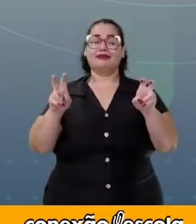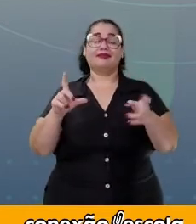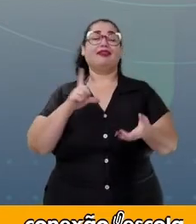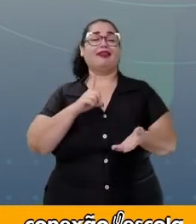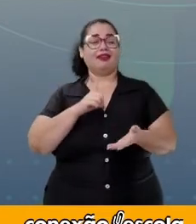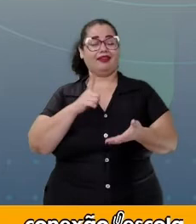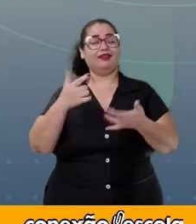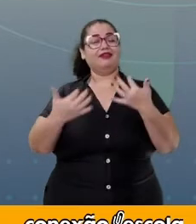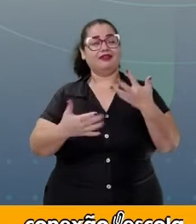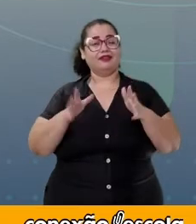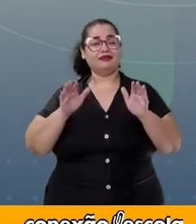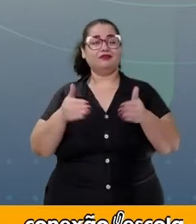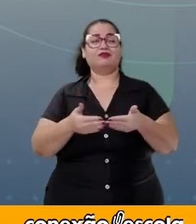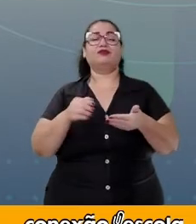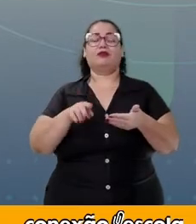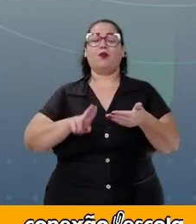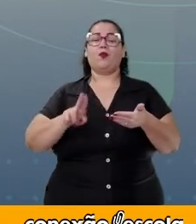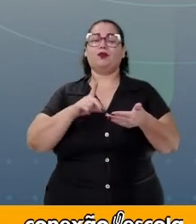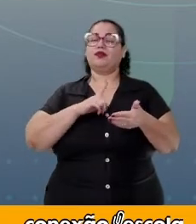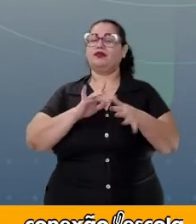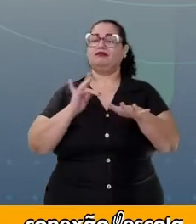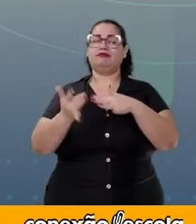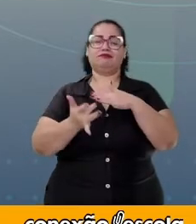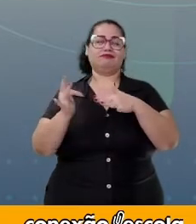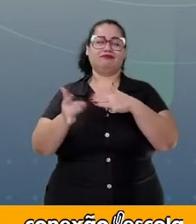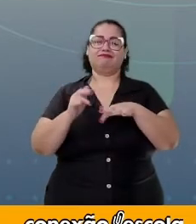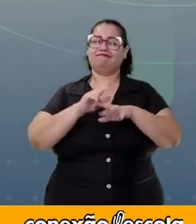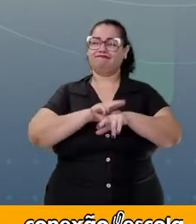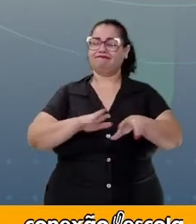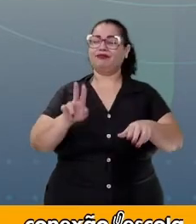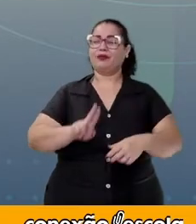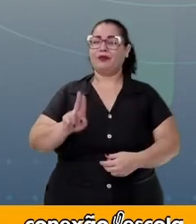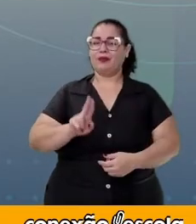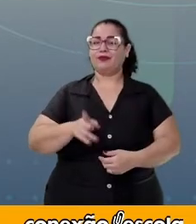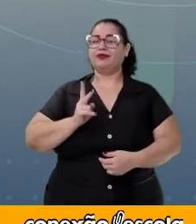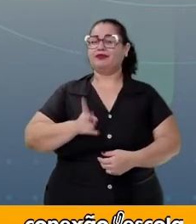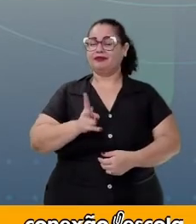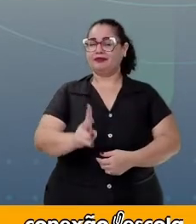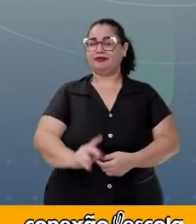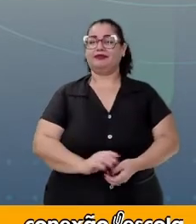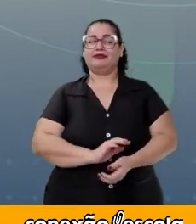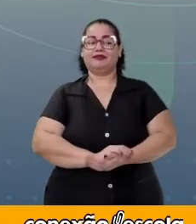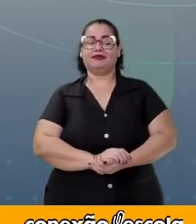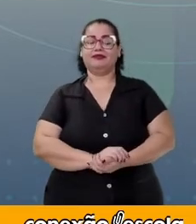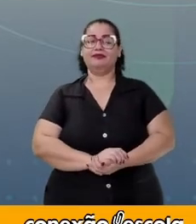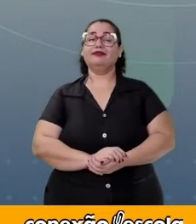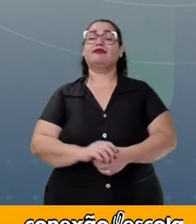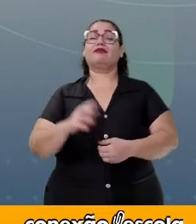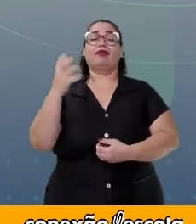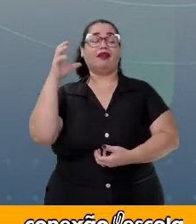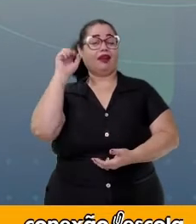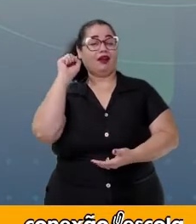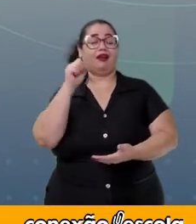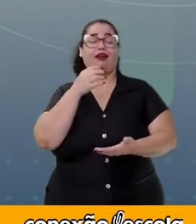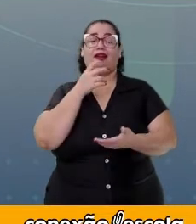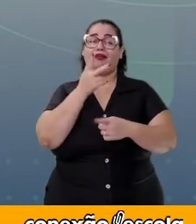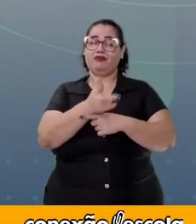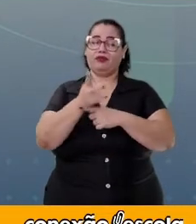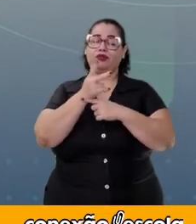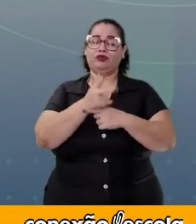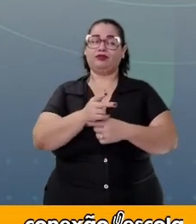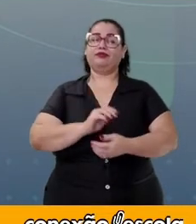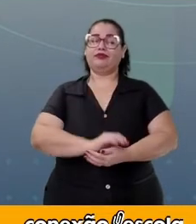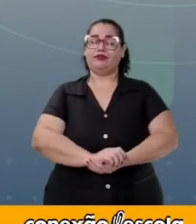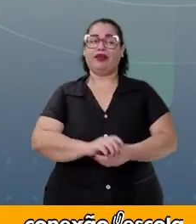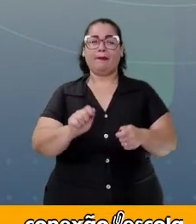que esse gênero circula aí nas plataformas de áudio, né? E também de vídeo. A produção